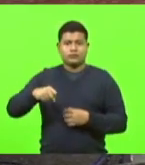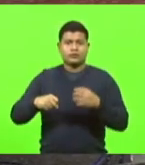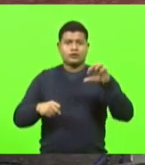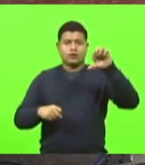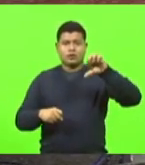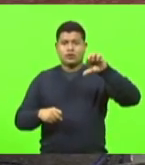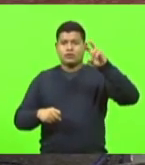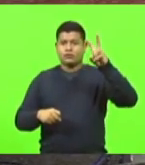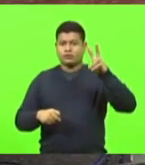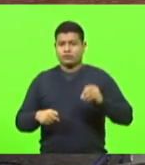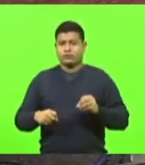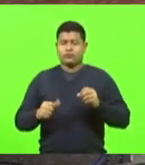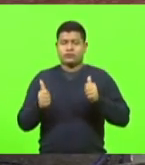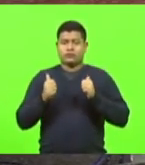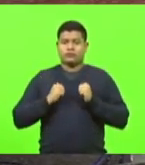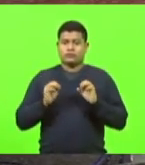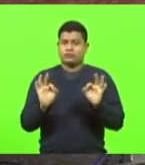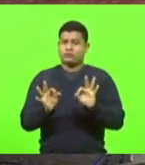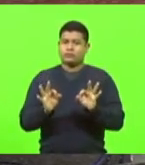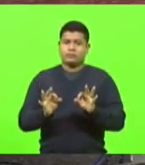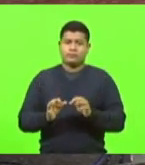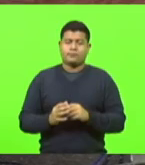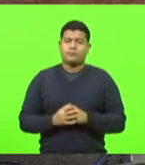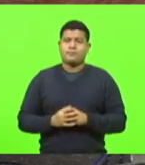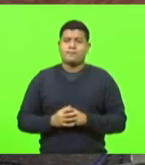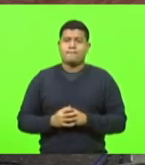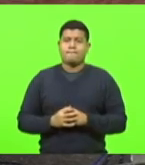votos não, e nenhuma abstenção.